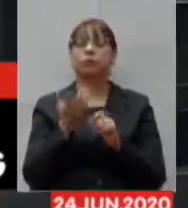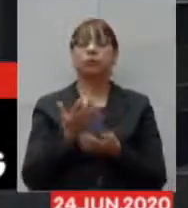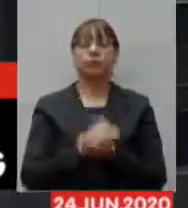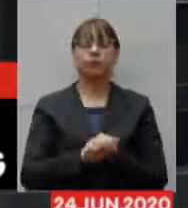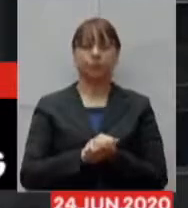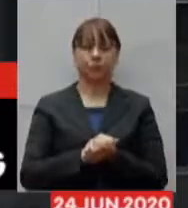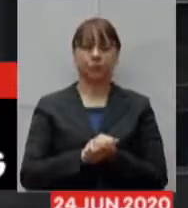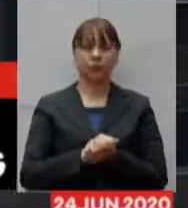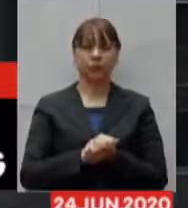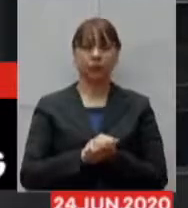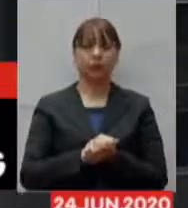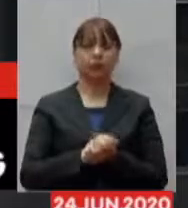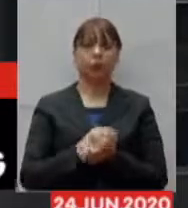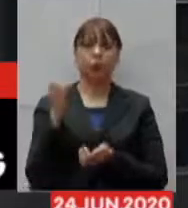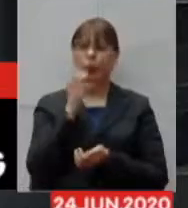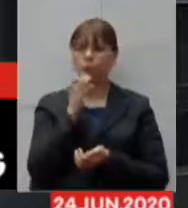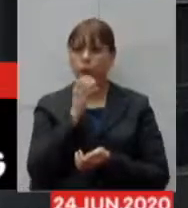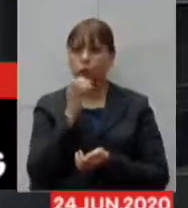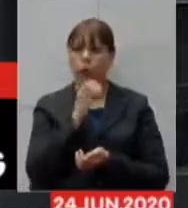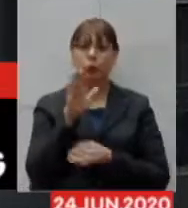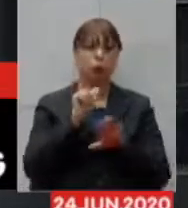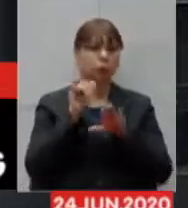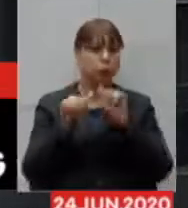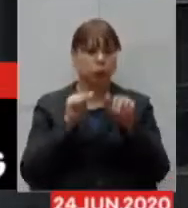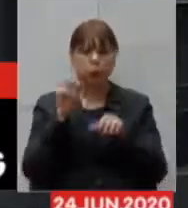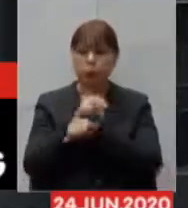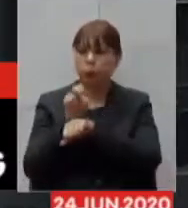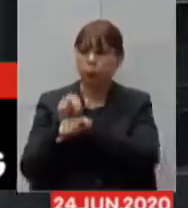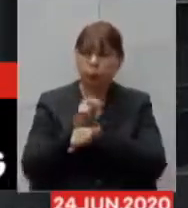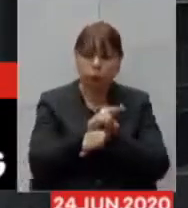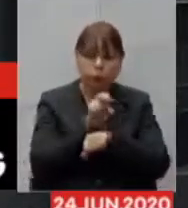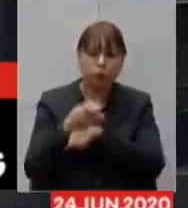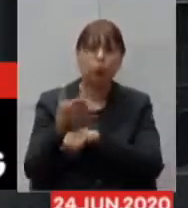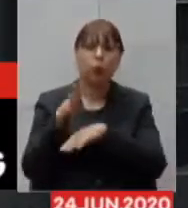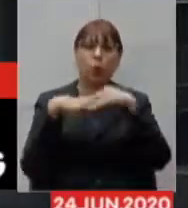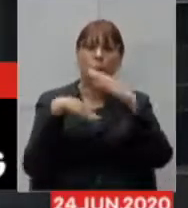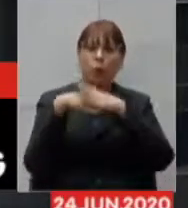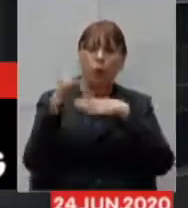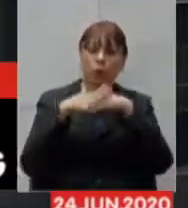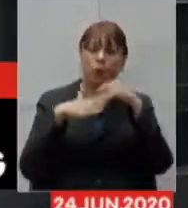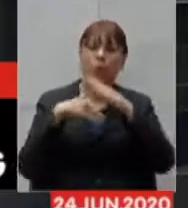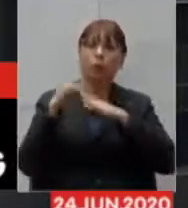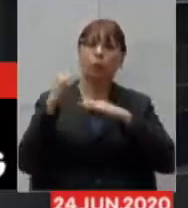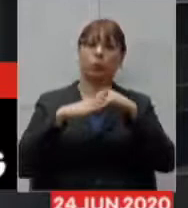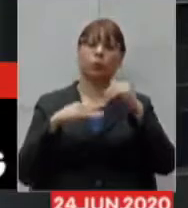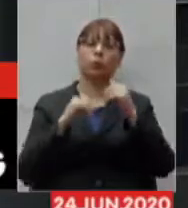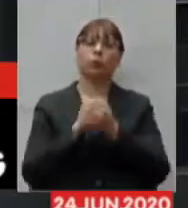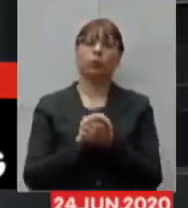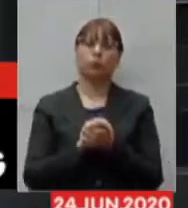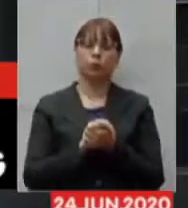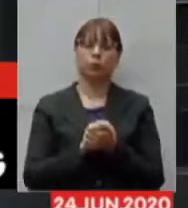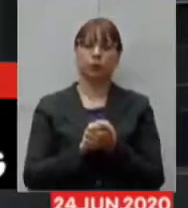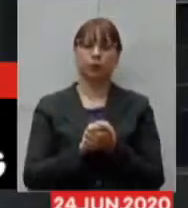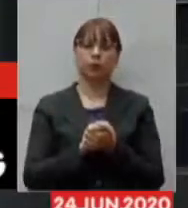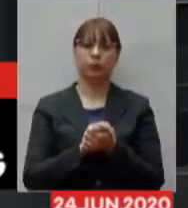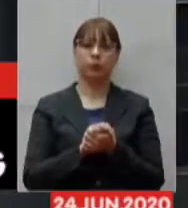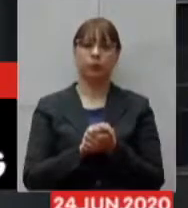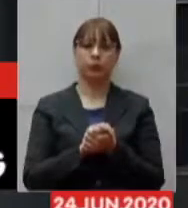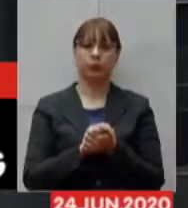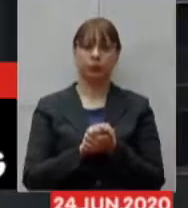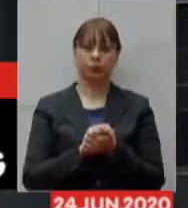emergenciais para a contratação de pessoal que deram